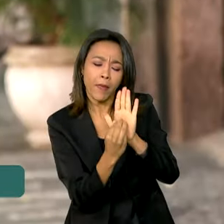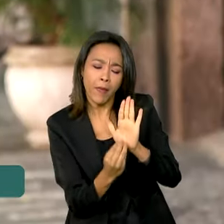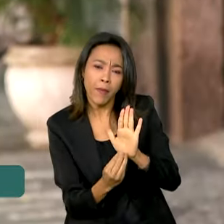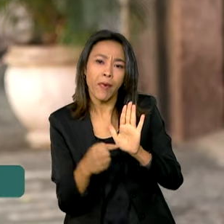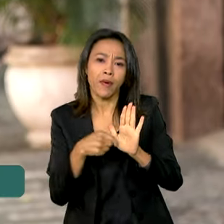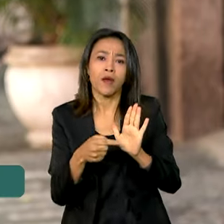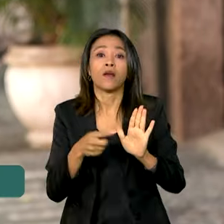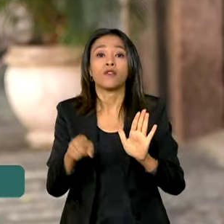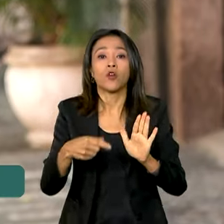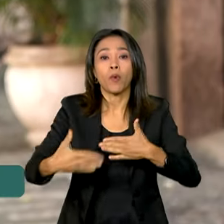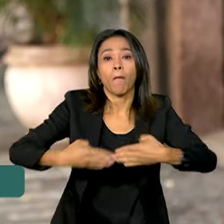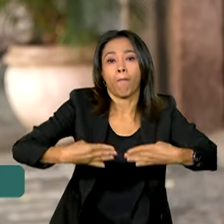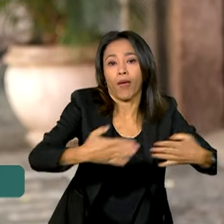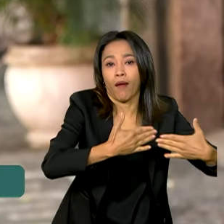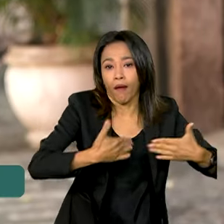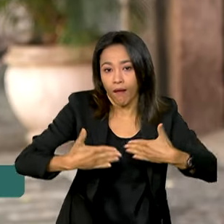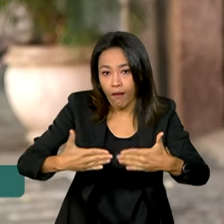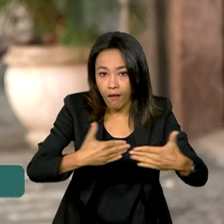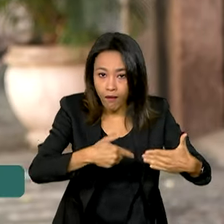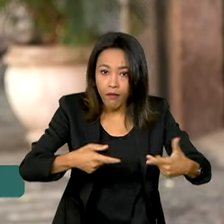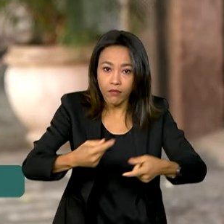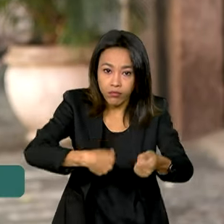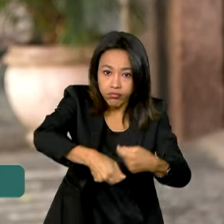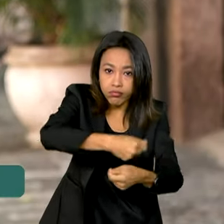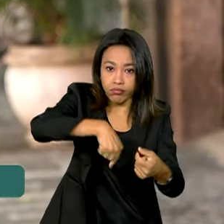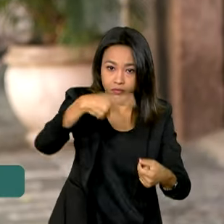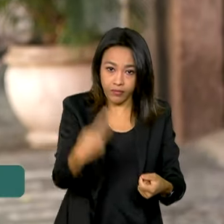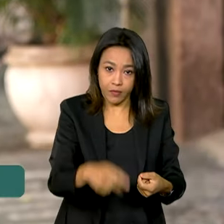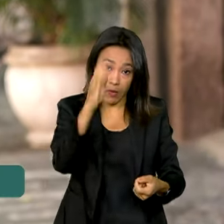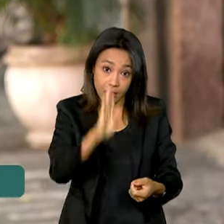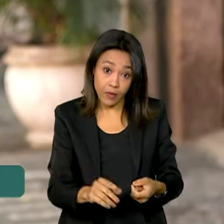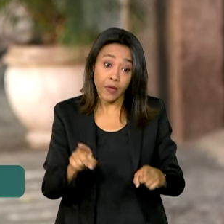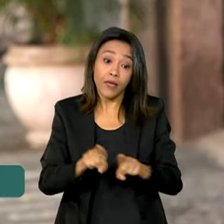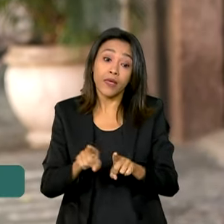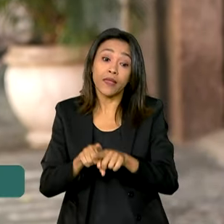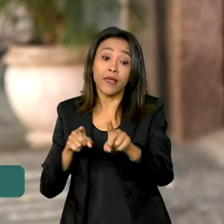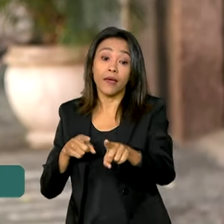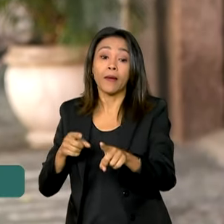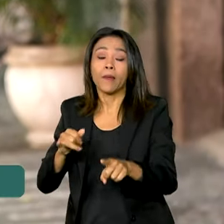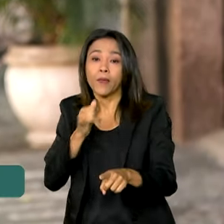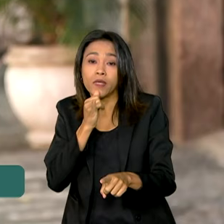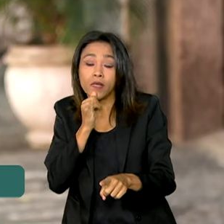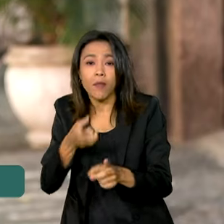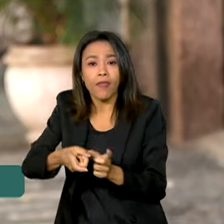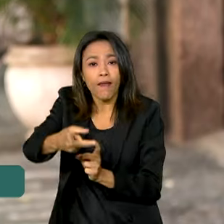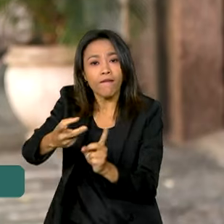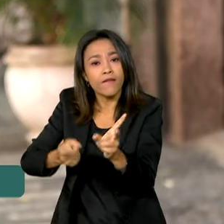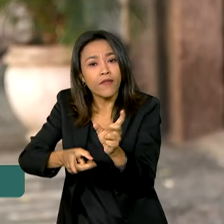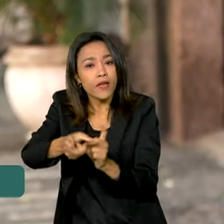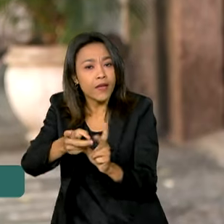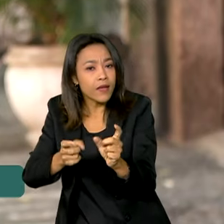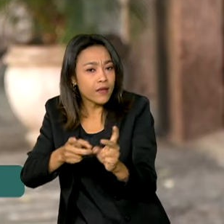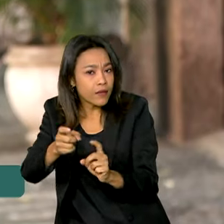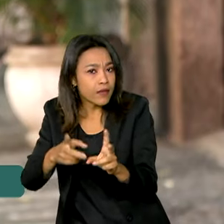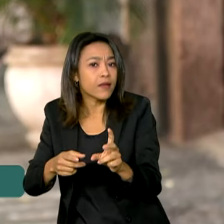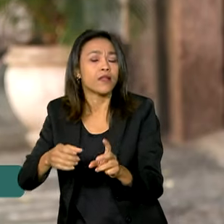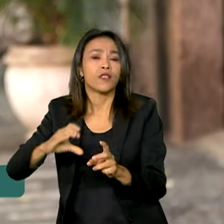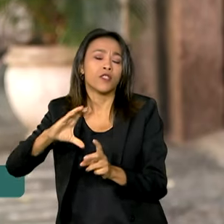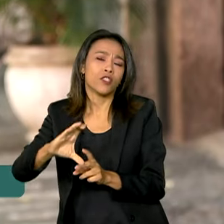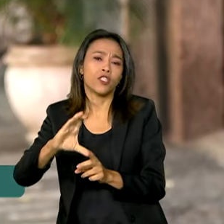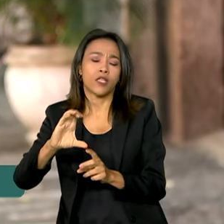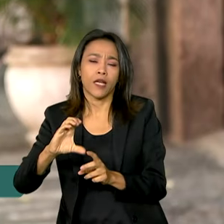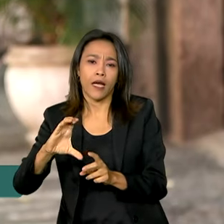interno. O programa prevê a concessão de crédito fiscal no comércio do hidrogênio de baixa emissão de carbono e derivados